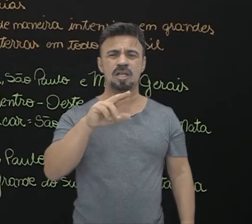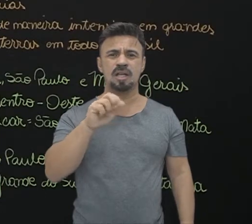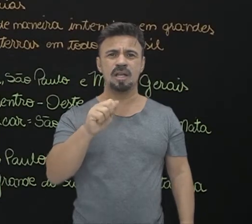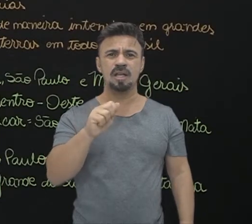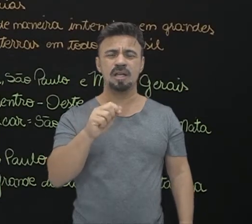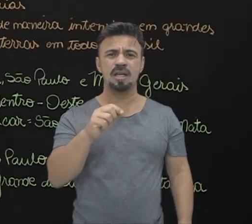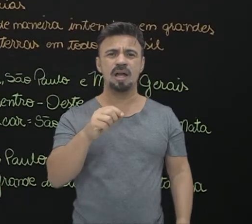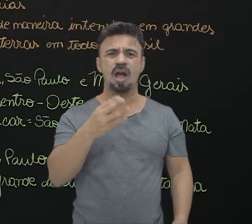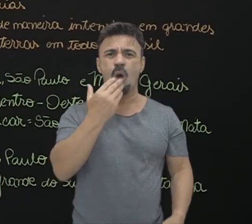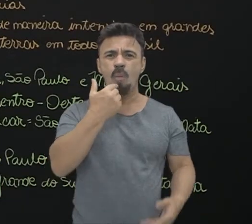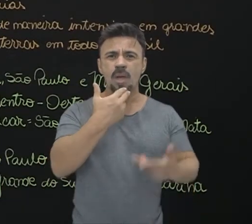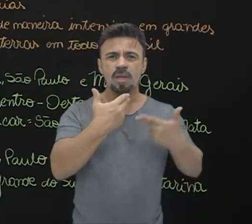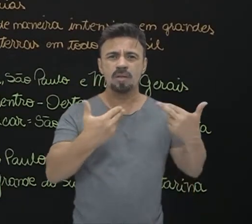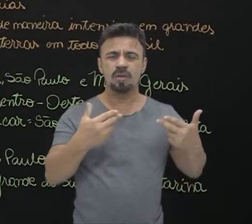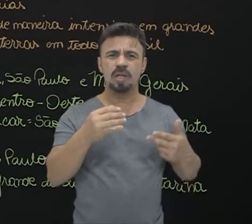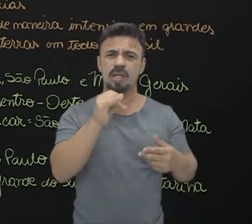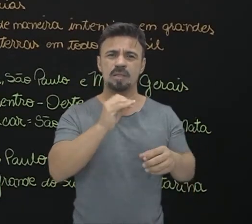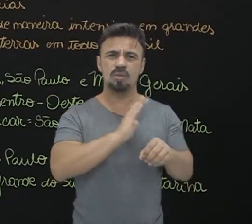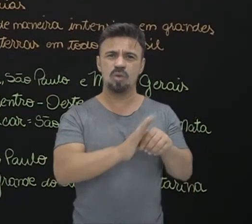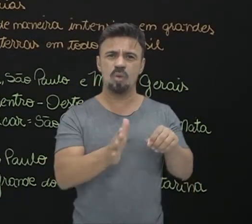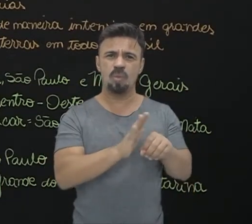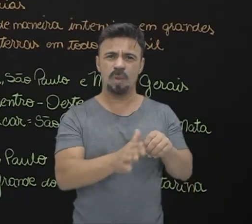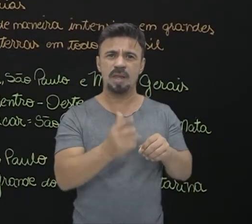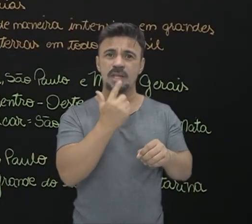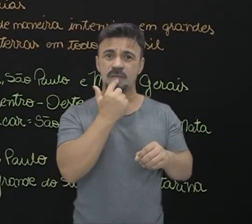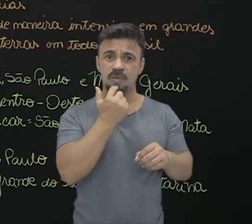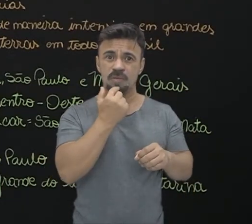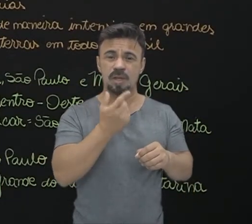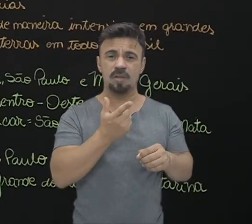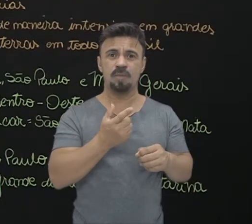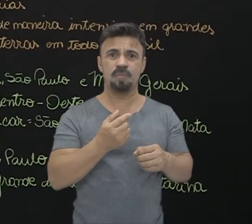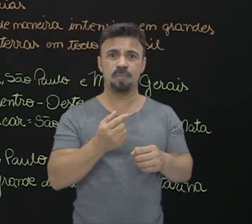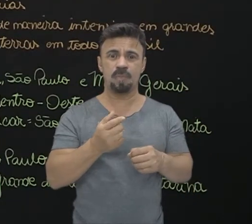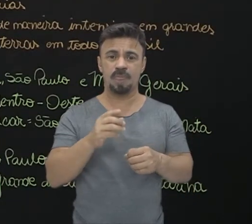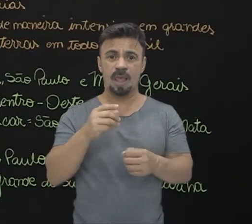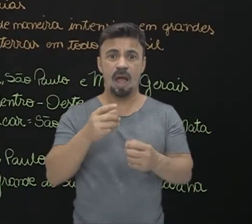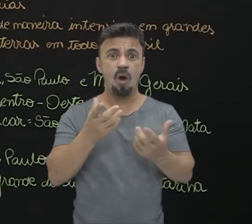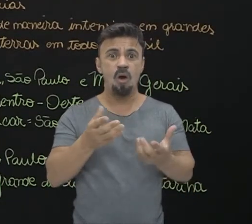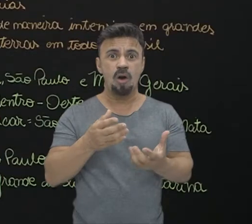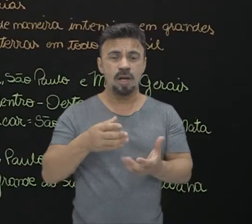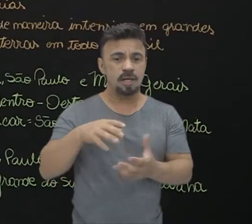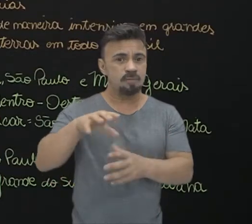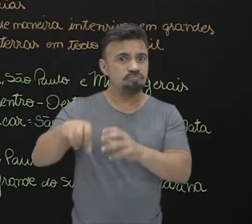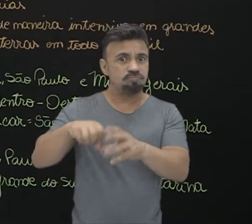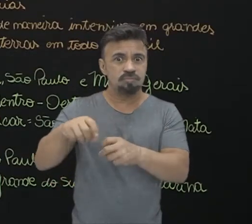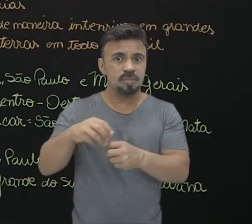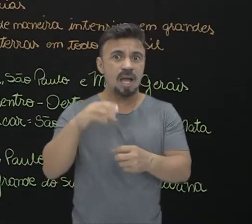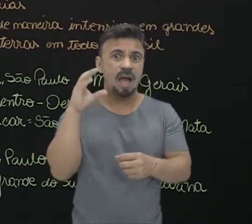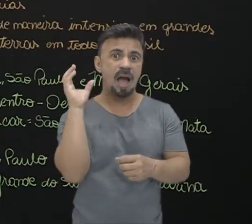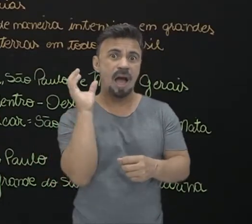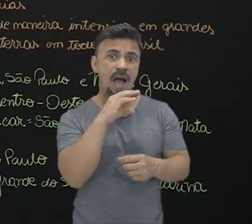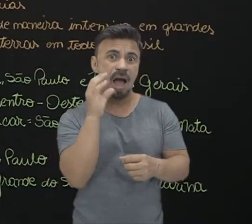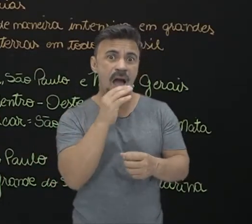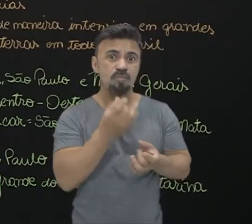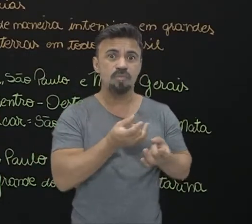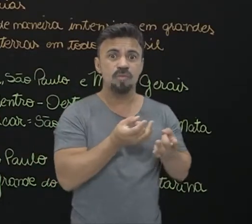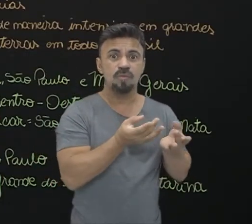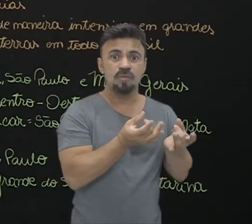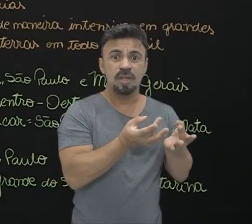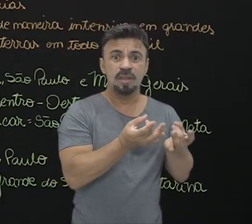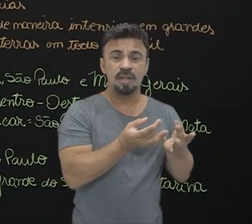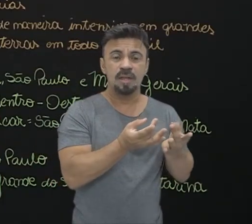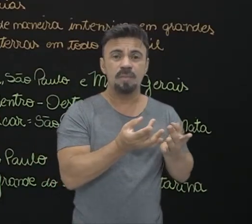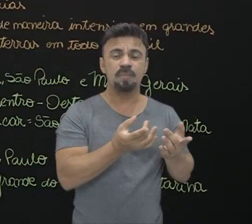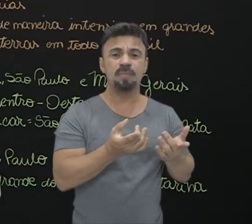Portanto, um produtor de tomate, à medida que ele colhe, ele precisa que isso seja rapidamente escoado. Então,